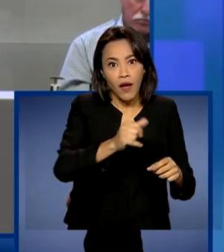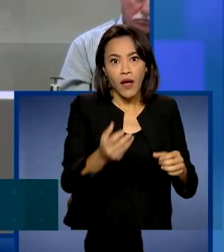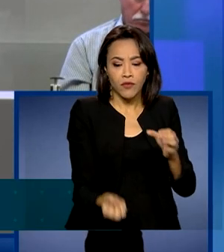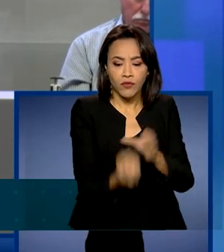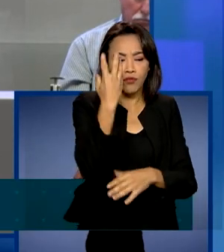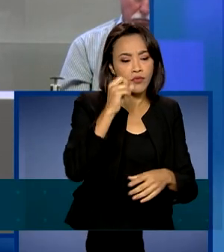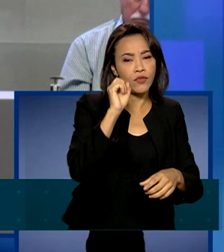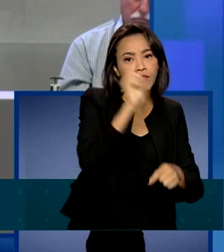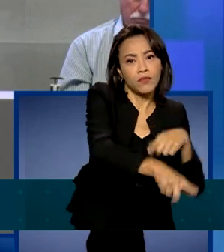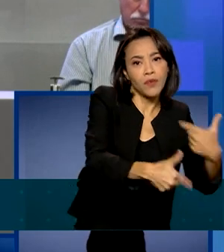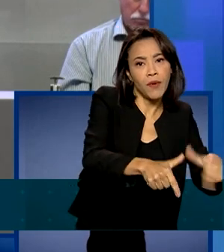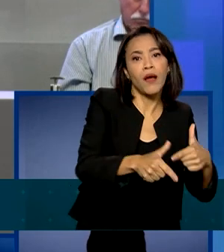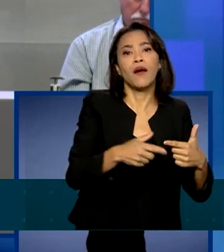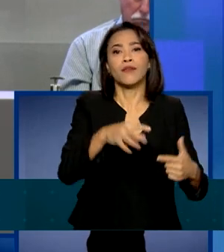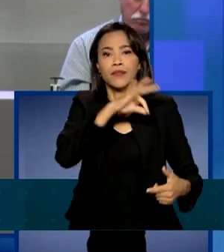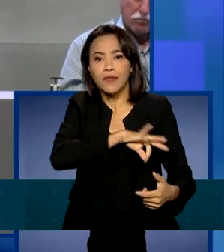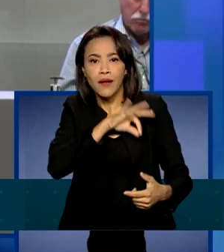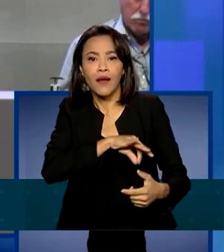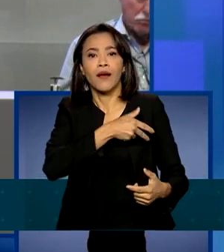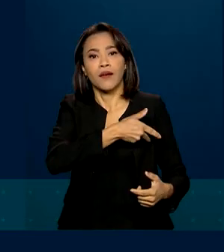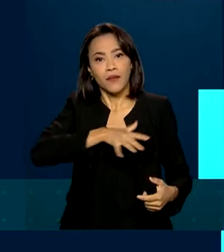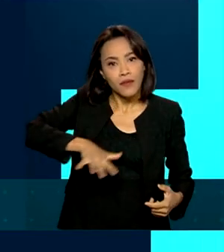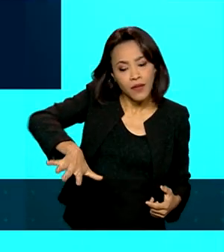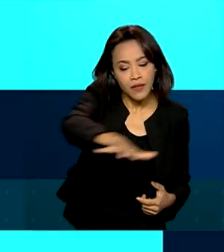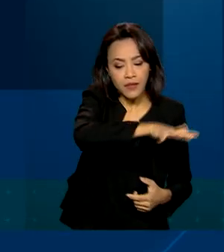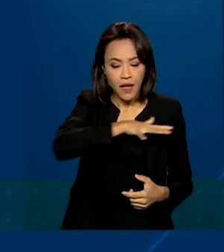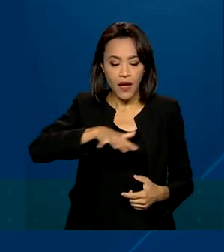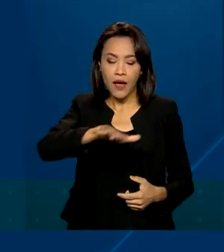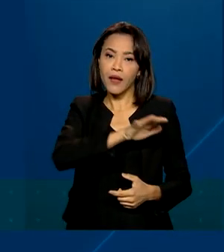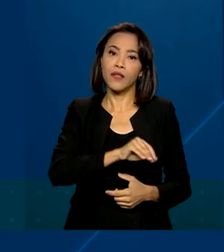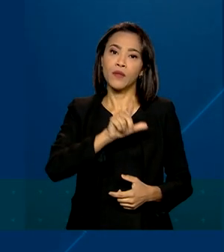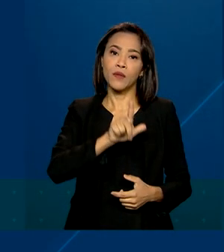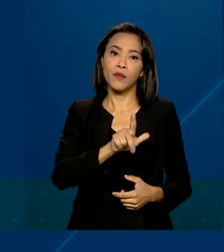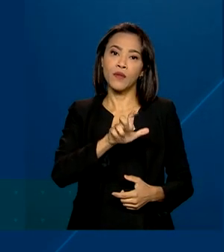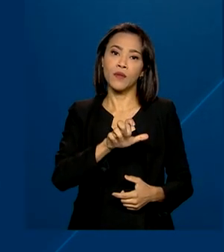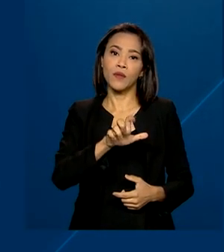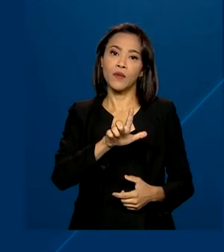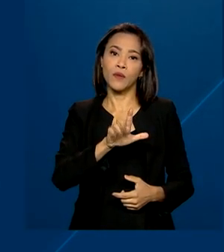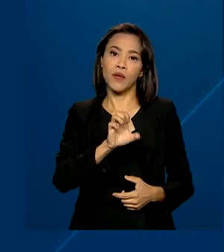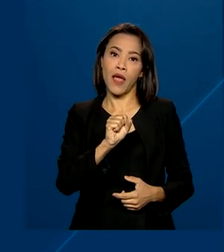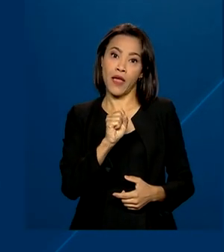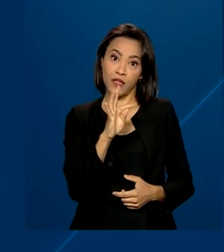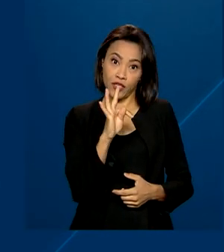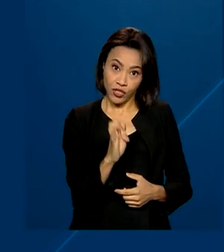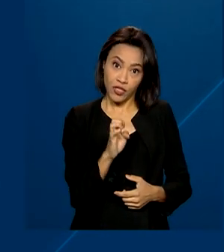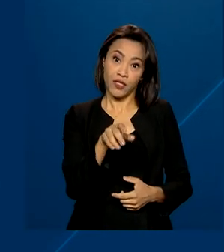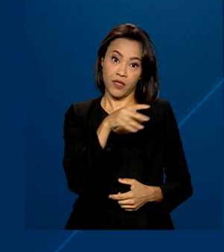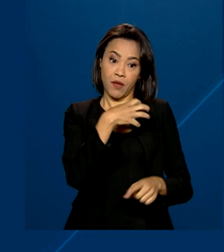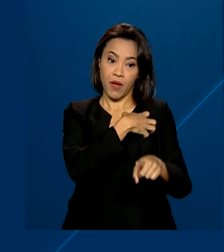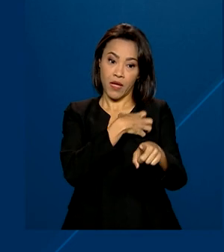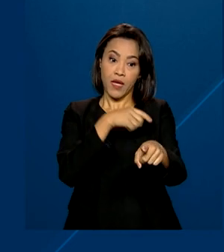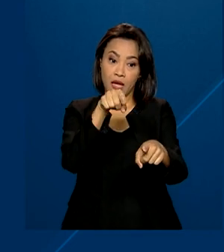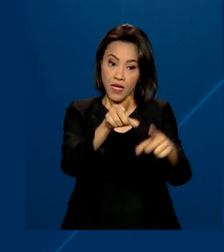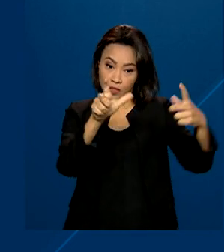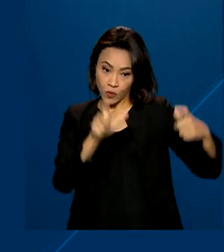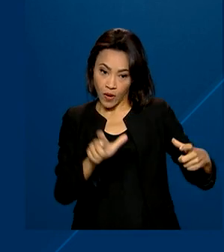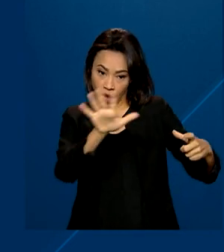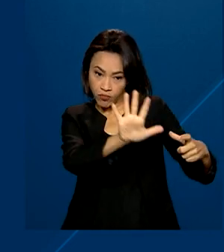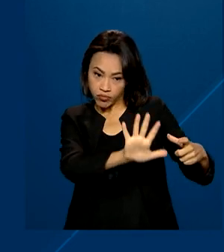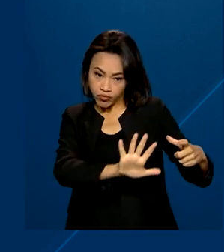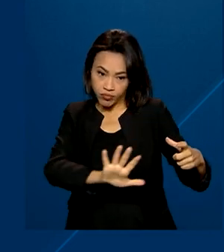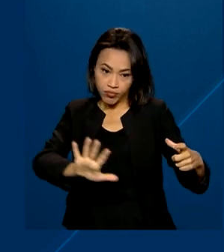e desenvolver aquela região do oeste da Bahia. O Baixio do Irecê é considerado o maior projeto de irrigação da América